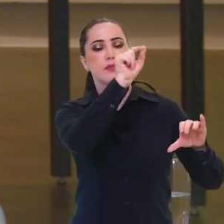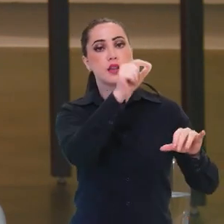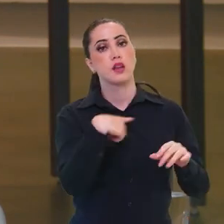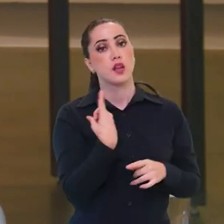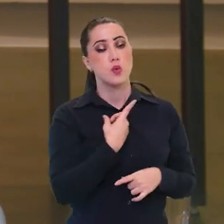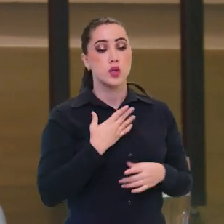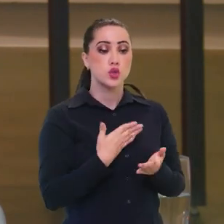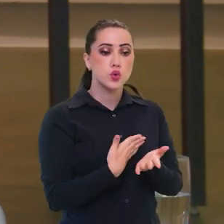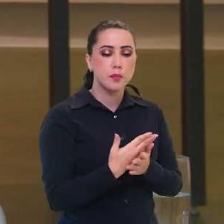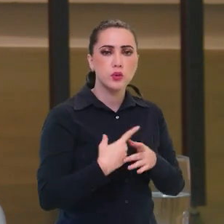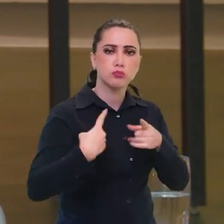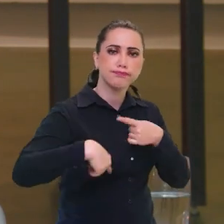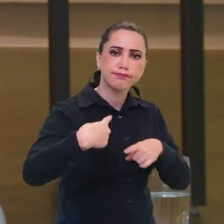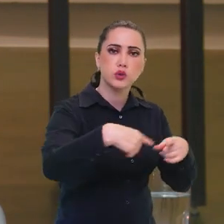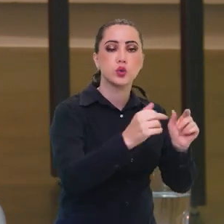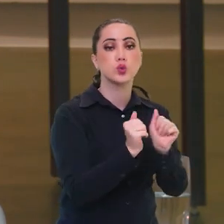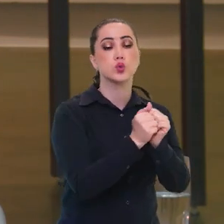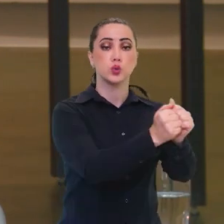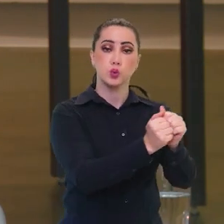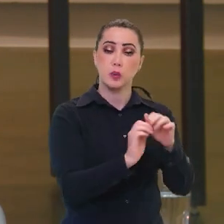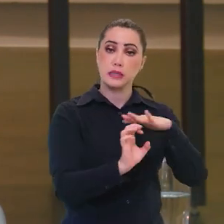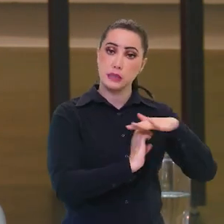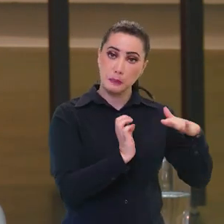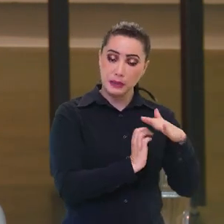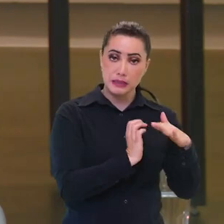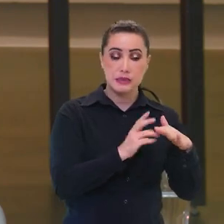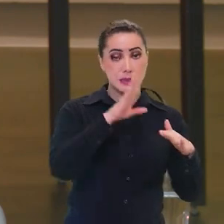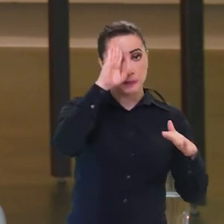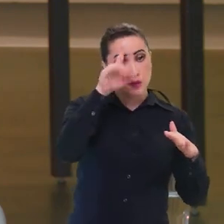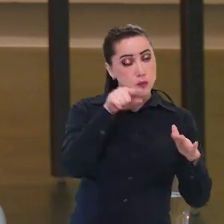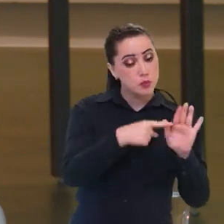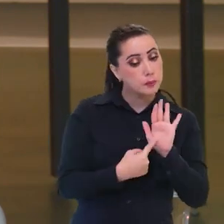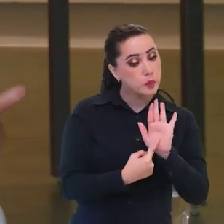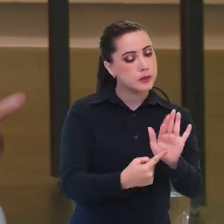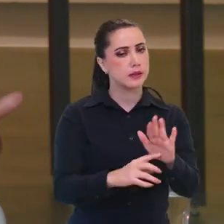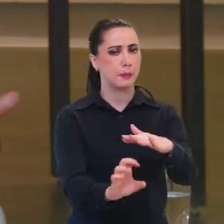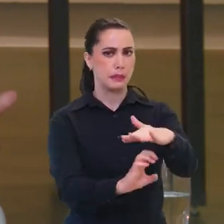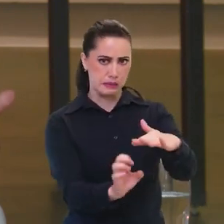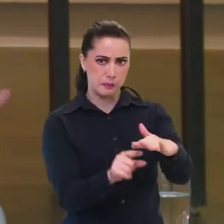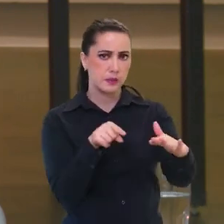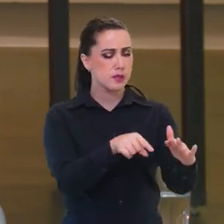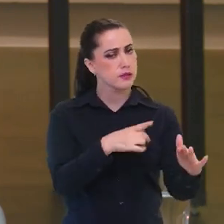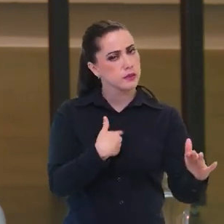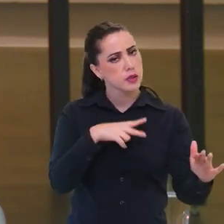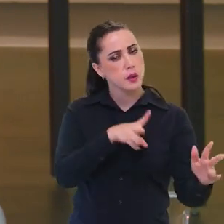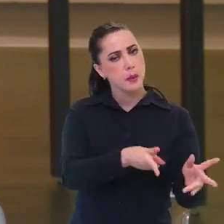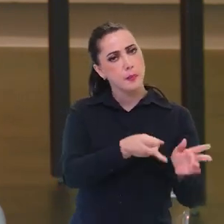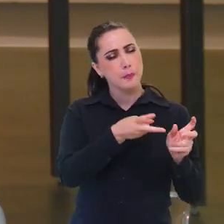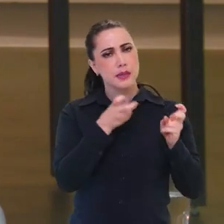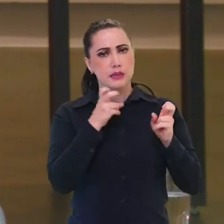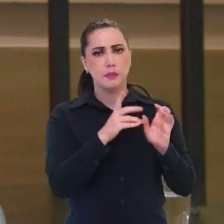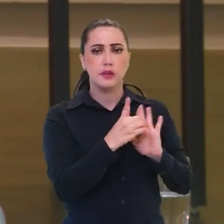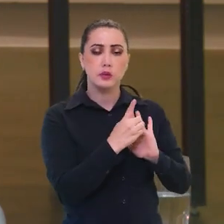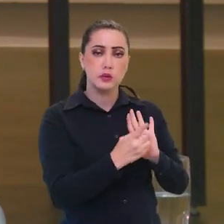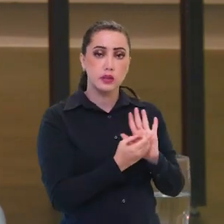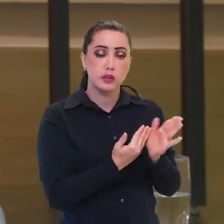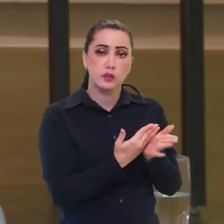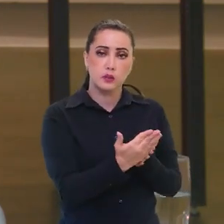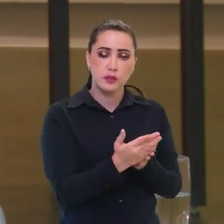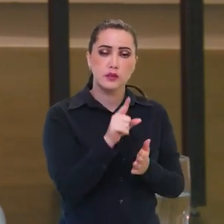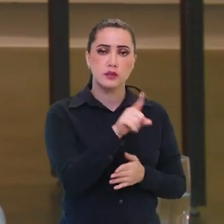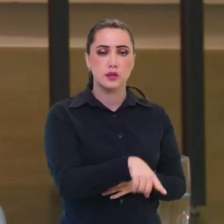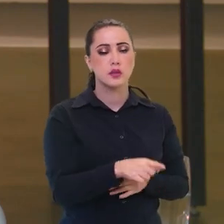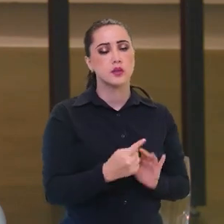travando diálogos com as empresas, principalmente, para sensibilizar para esse momento novo, porque os decretos